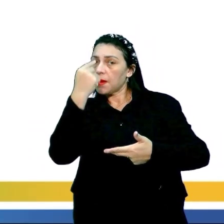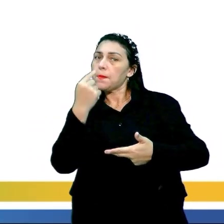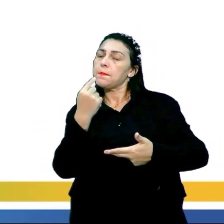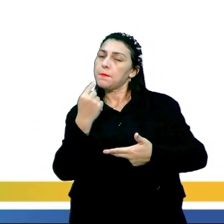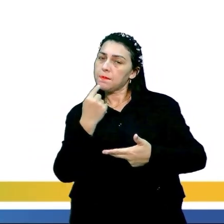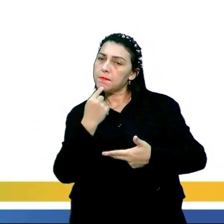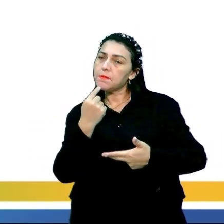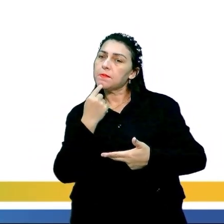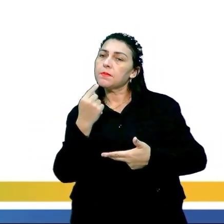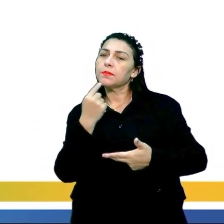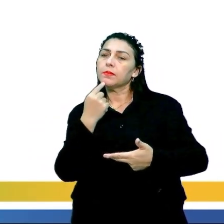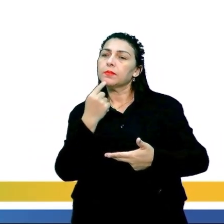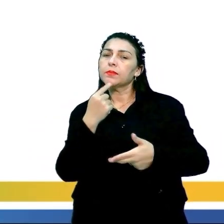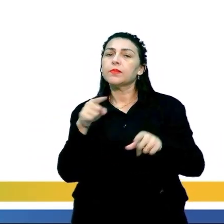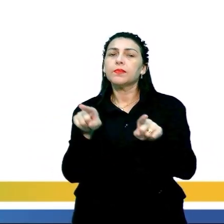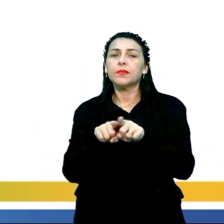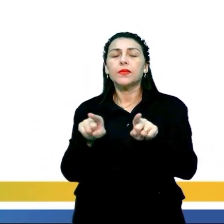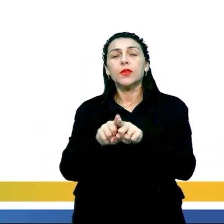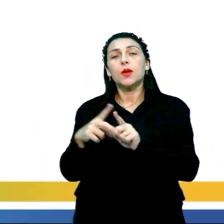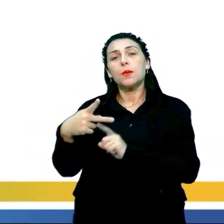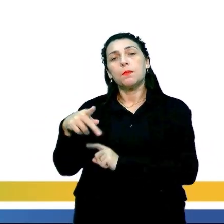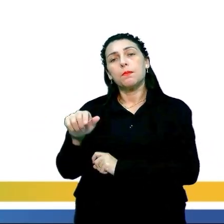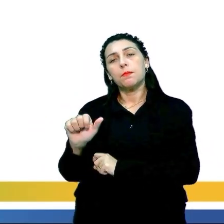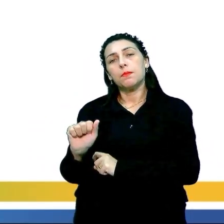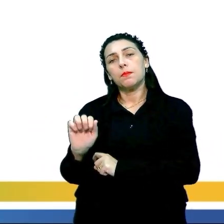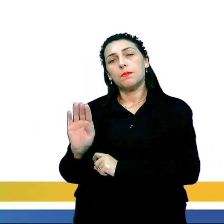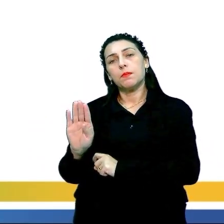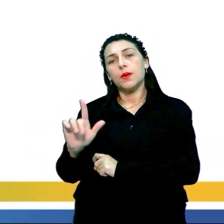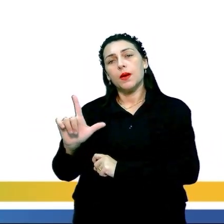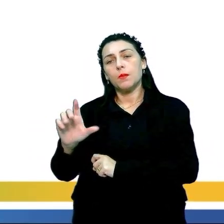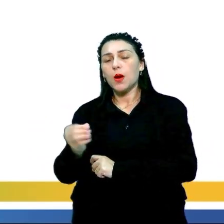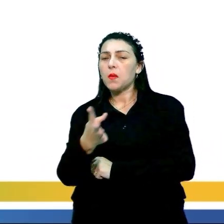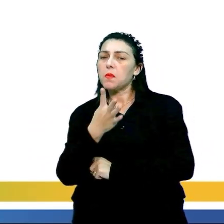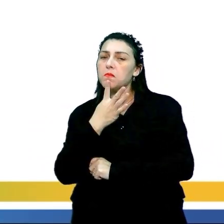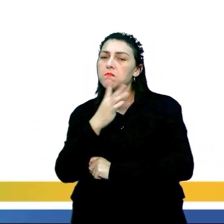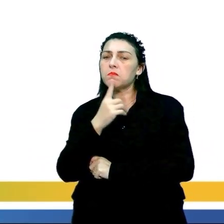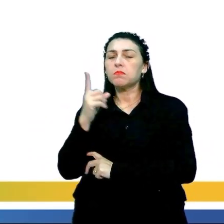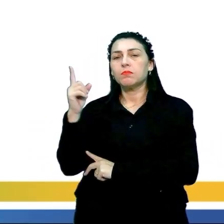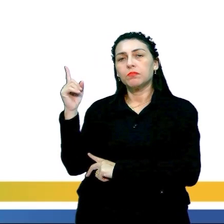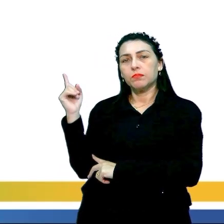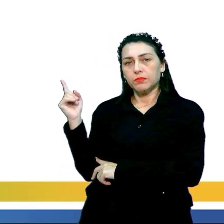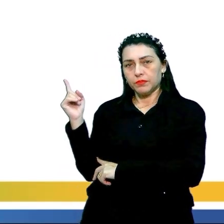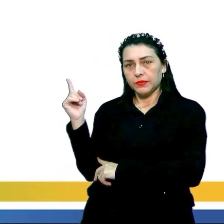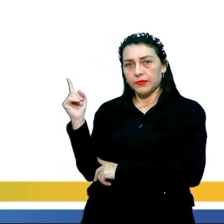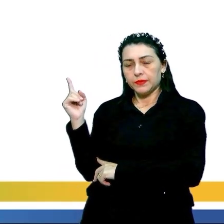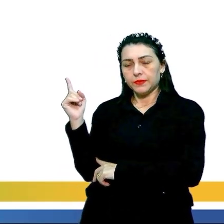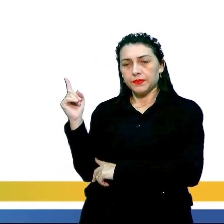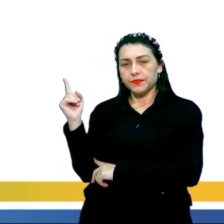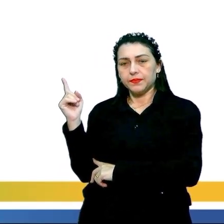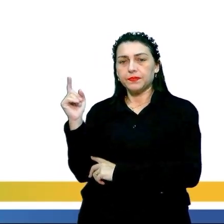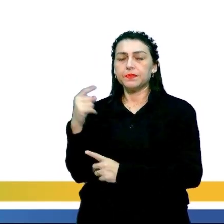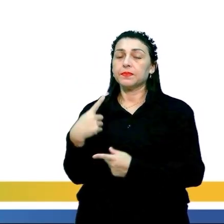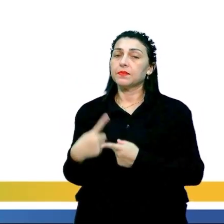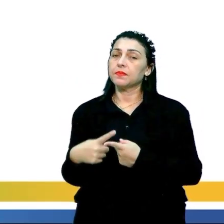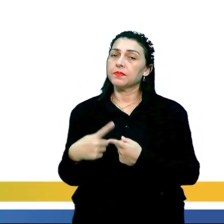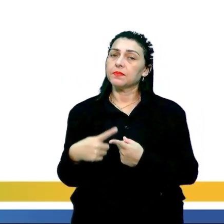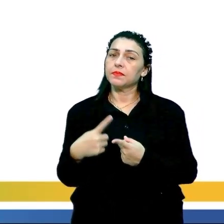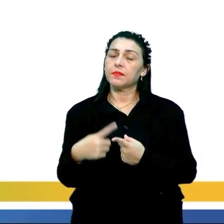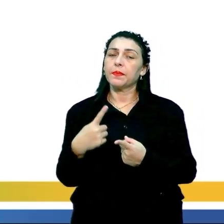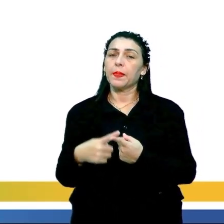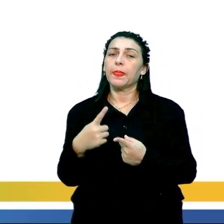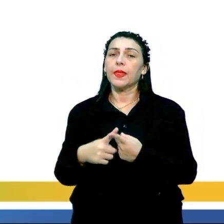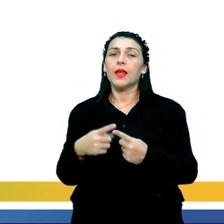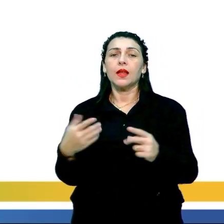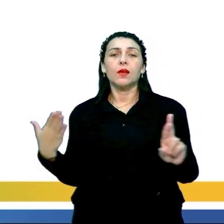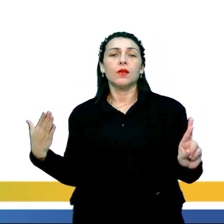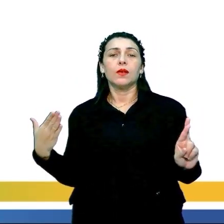Essa obra guernica de Pablo Picasso é extremamente conhecida, é amplamente conhecida, justamente porque ela é uma grande